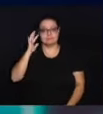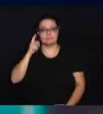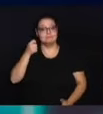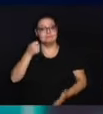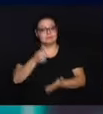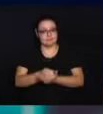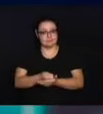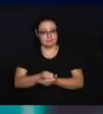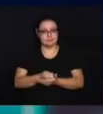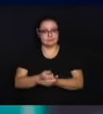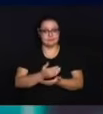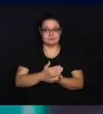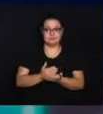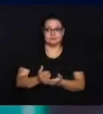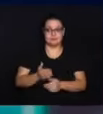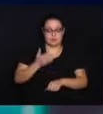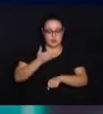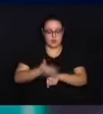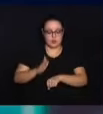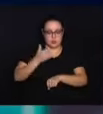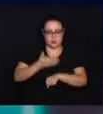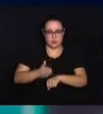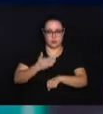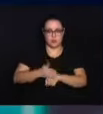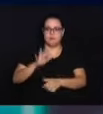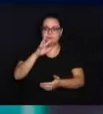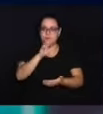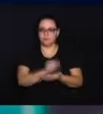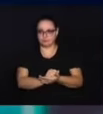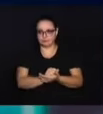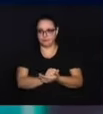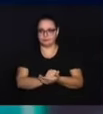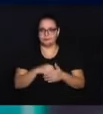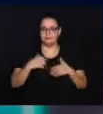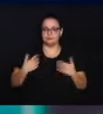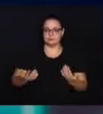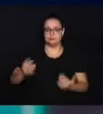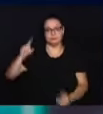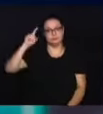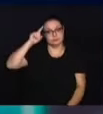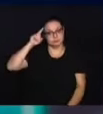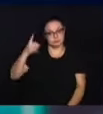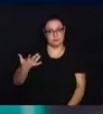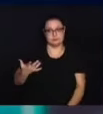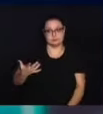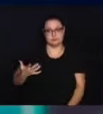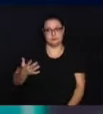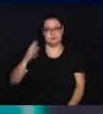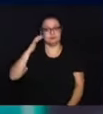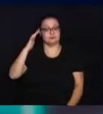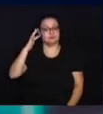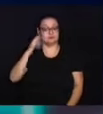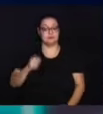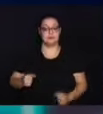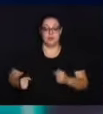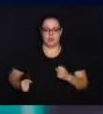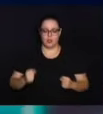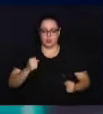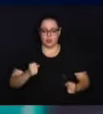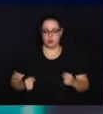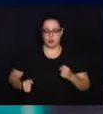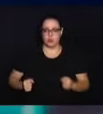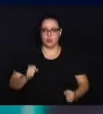realizar um sonho. Começou a treinar e se inscreveu. No dia da tão sonhada